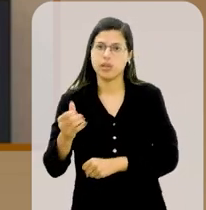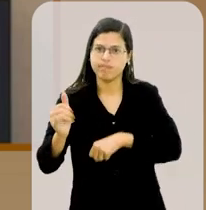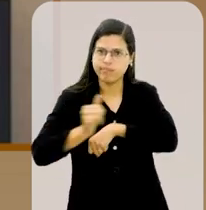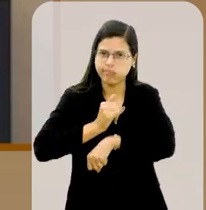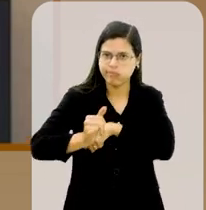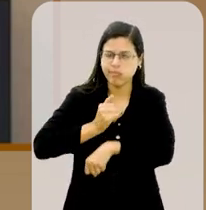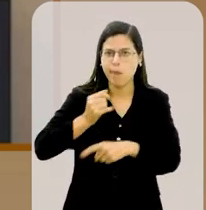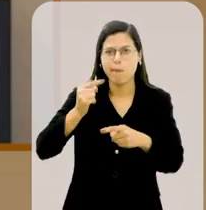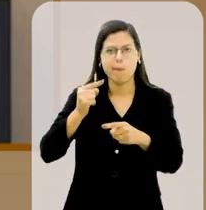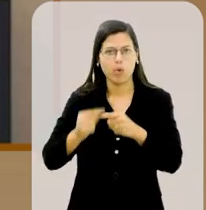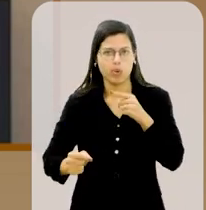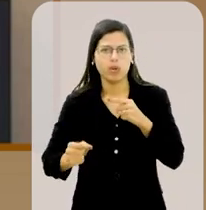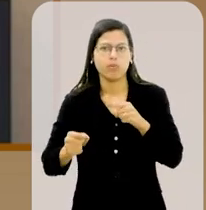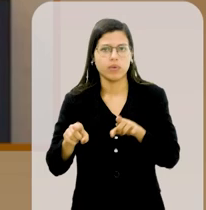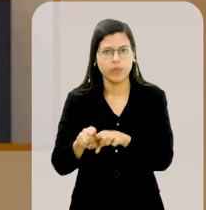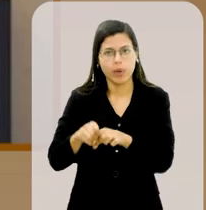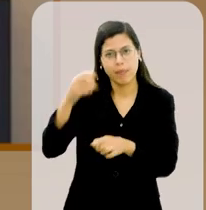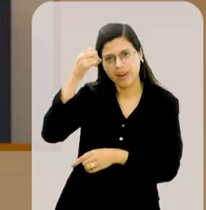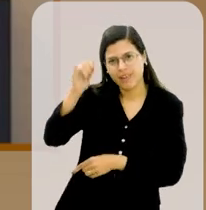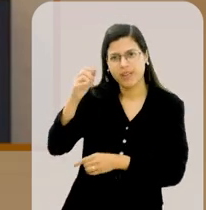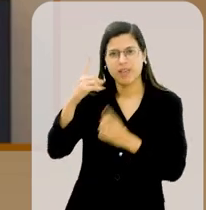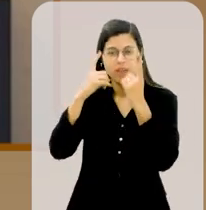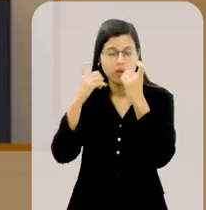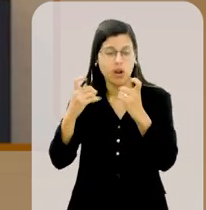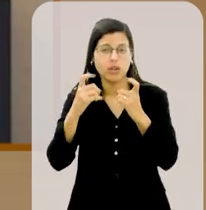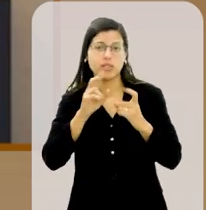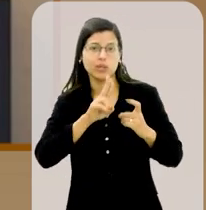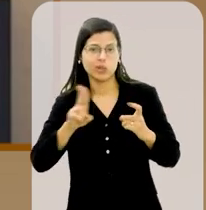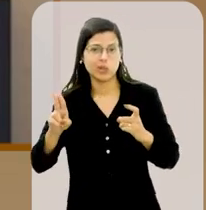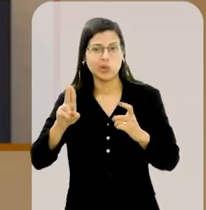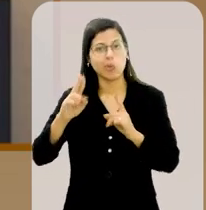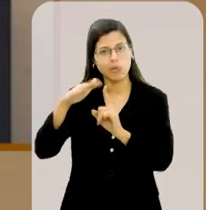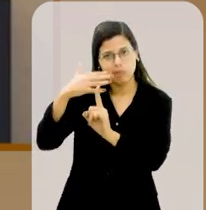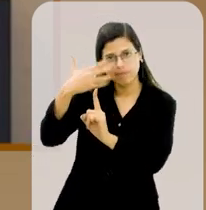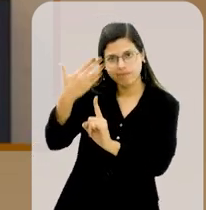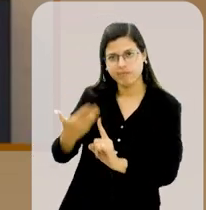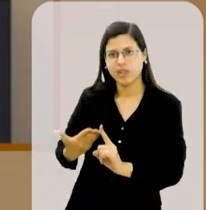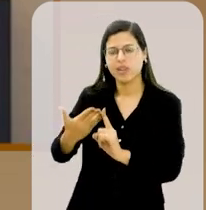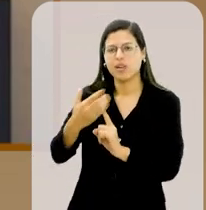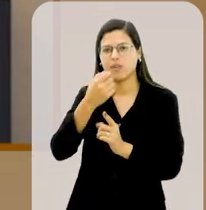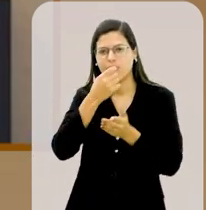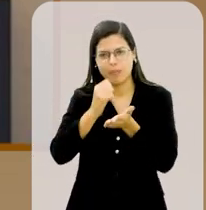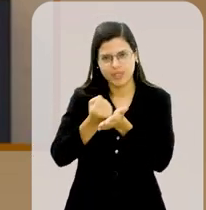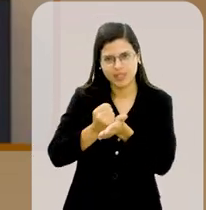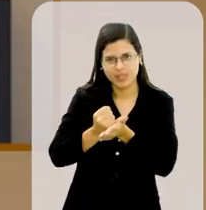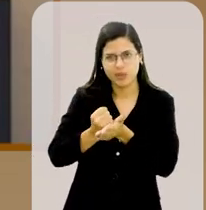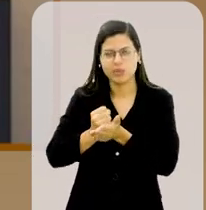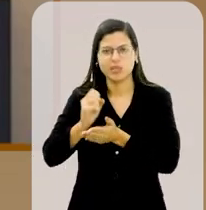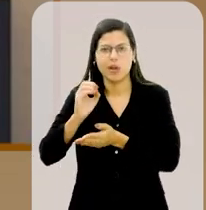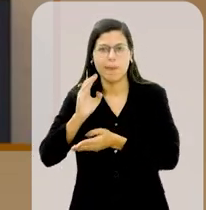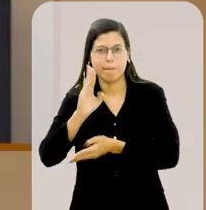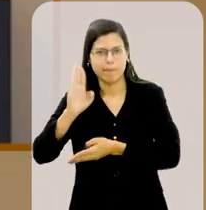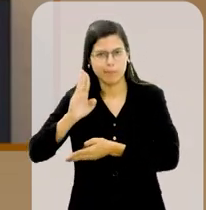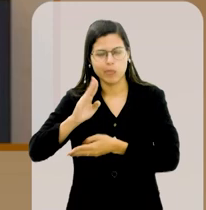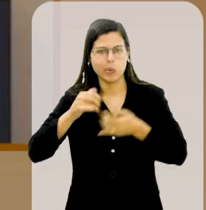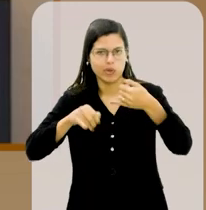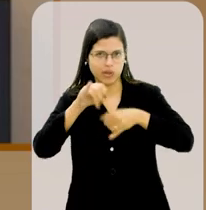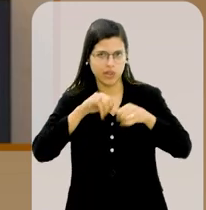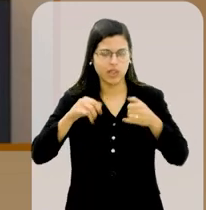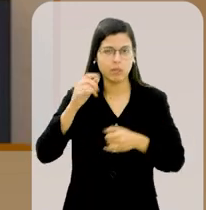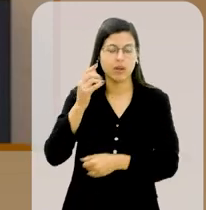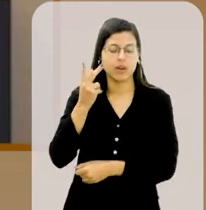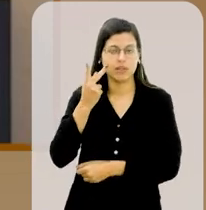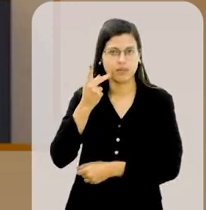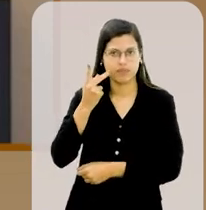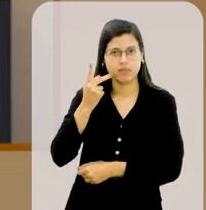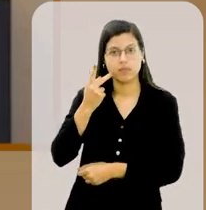coibir esse tipo de violência e recebeu esse nome em homenagem à farmacêutica bioquímica cearense, que